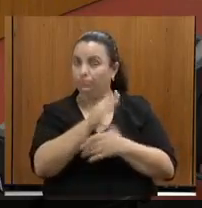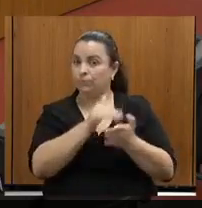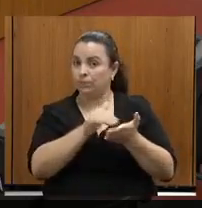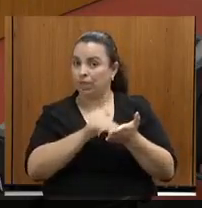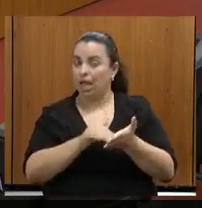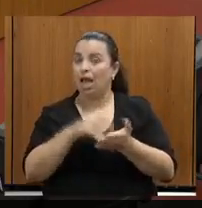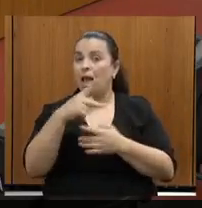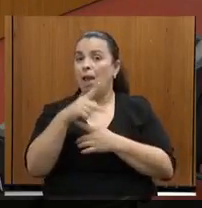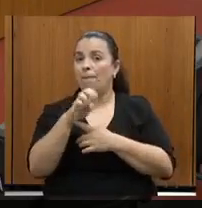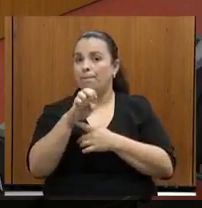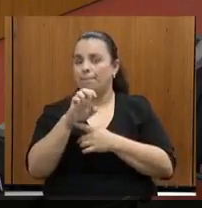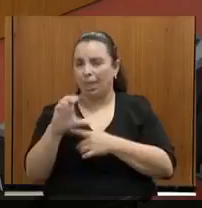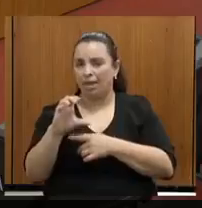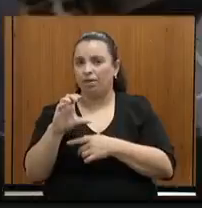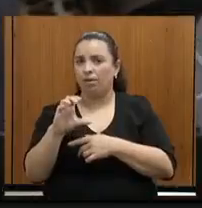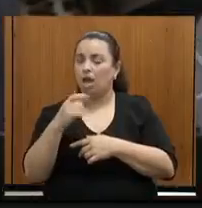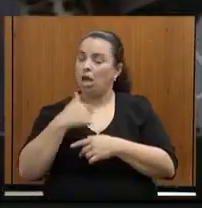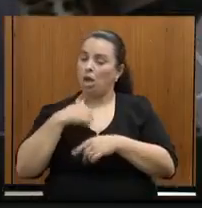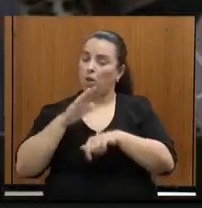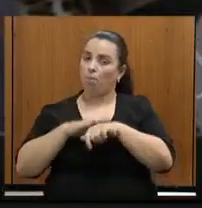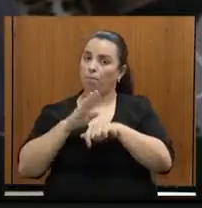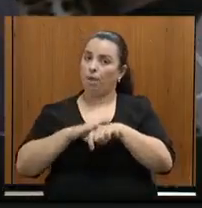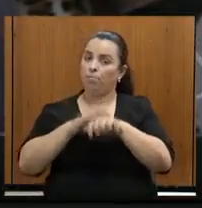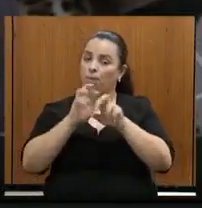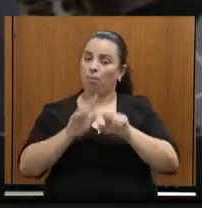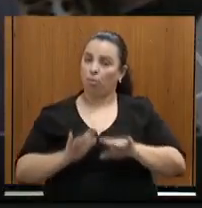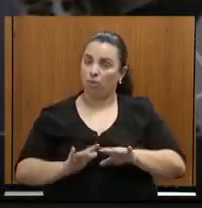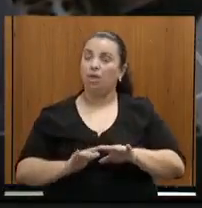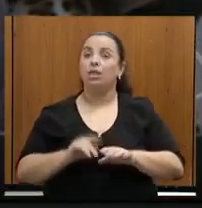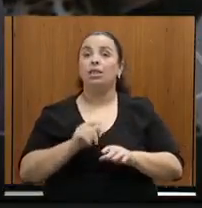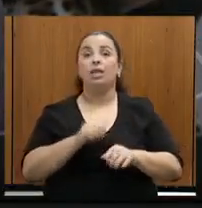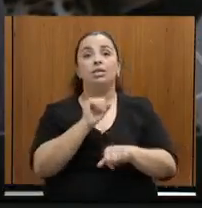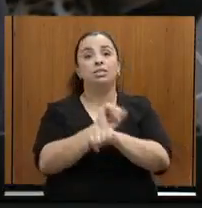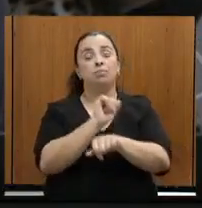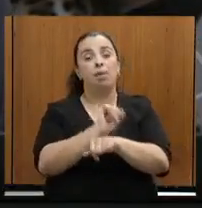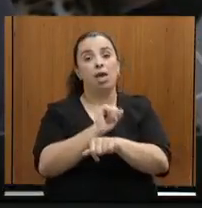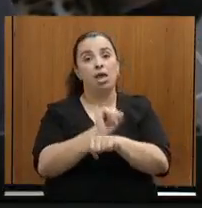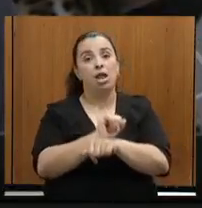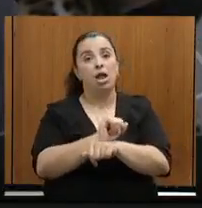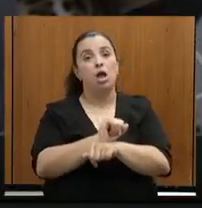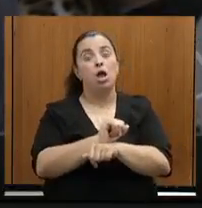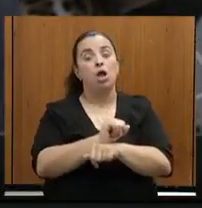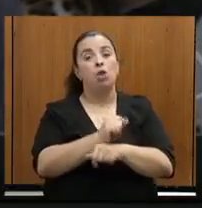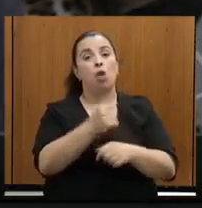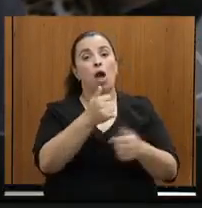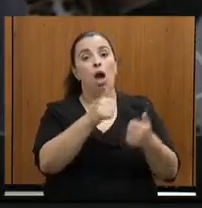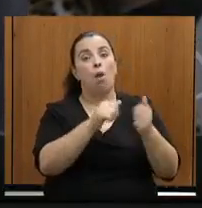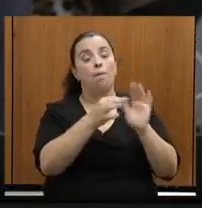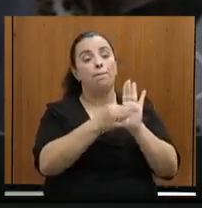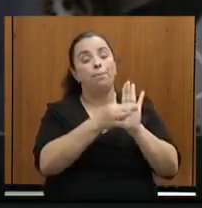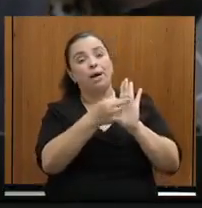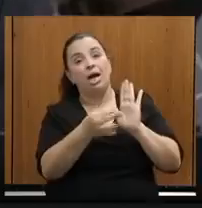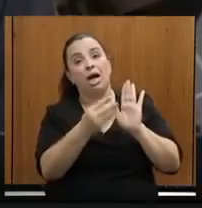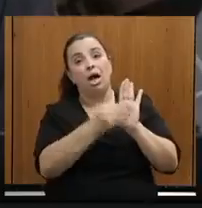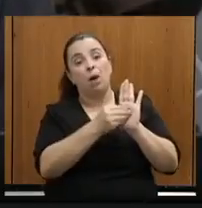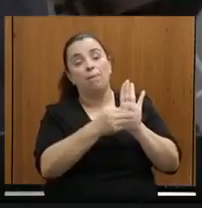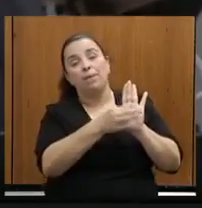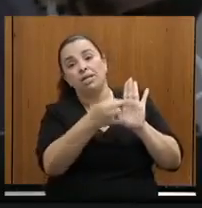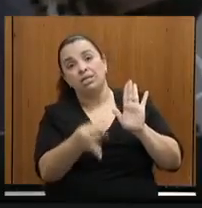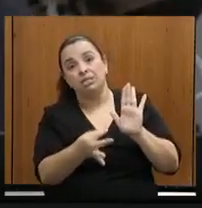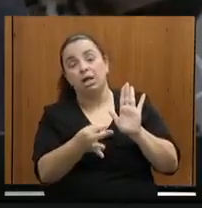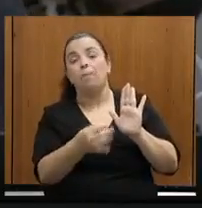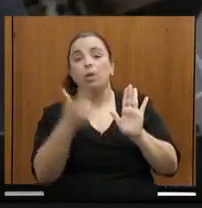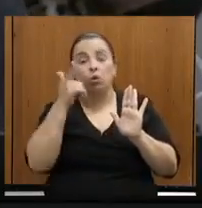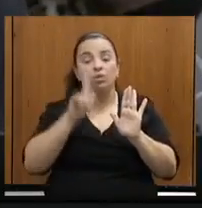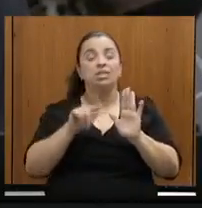de nossa autoria, 67, está aguardando aparecer da comissão especial para ser aí apreciada em plenário, que é